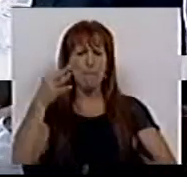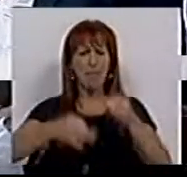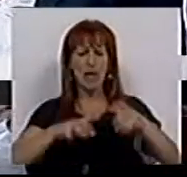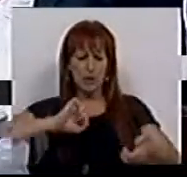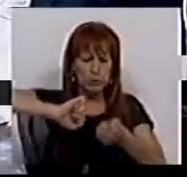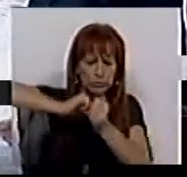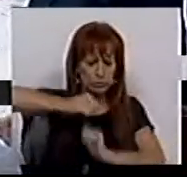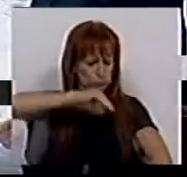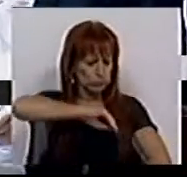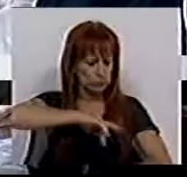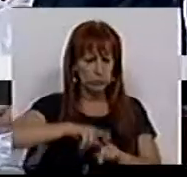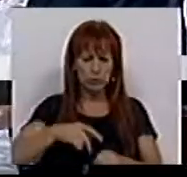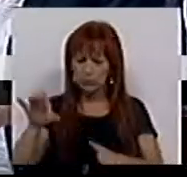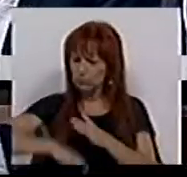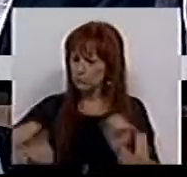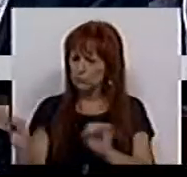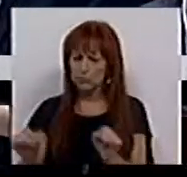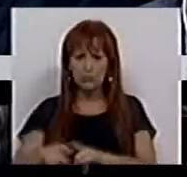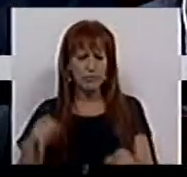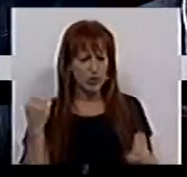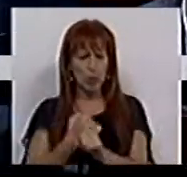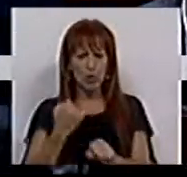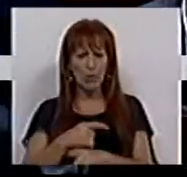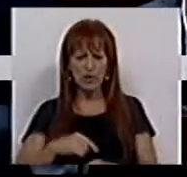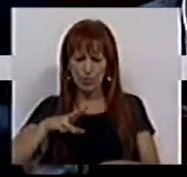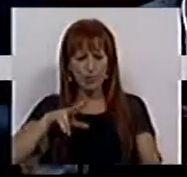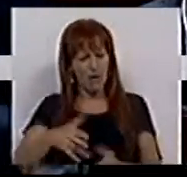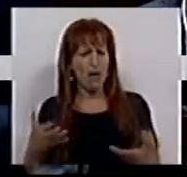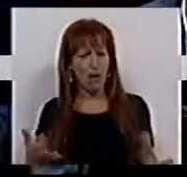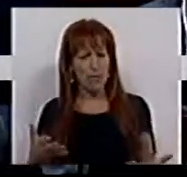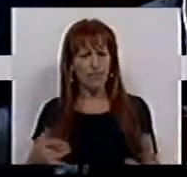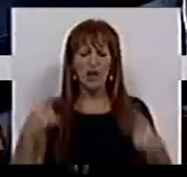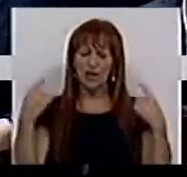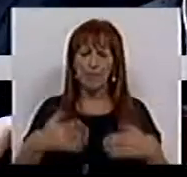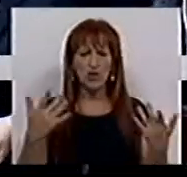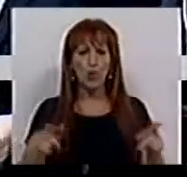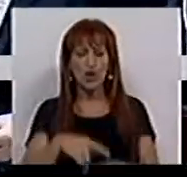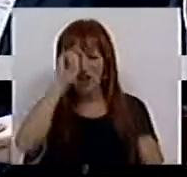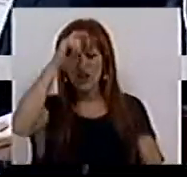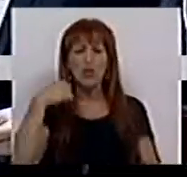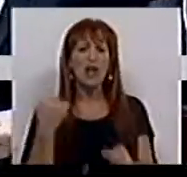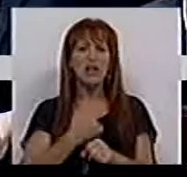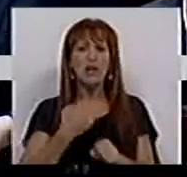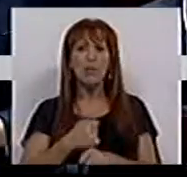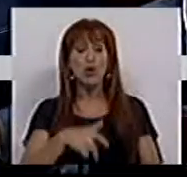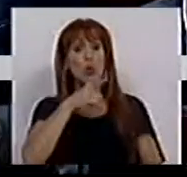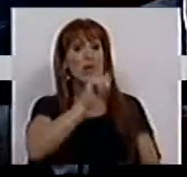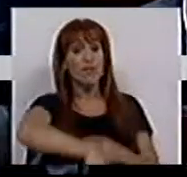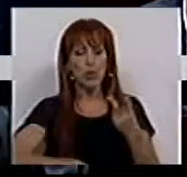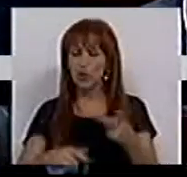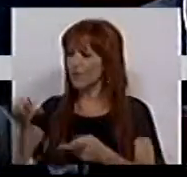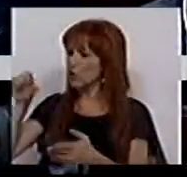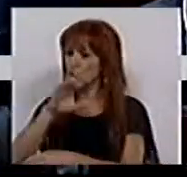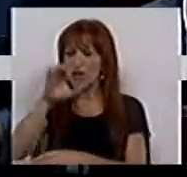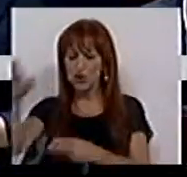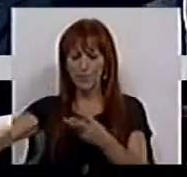compressão salarial e de precarização do trabalho no nosso país. Temos hoje estagiários a trabalhar nos cafés, nos